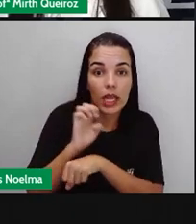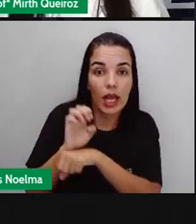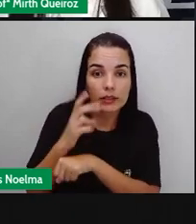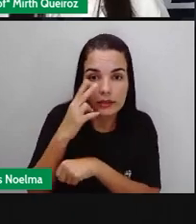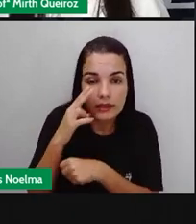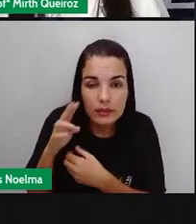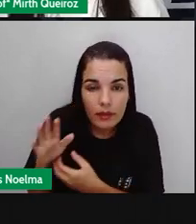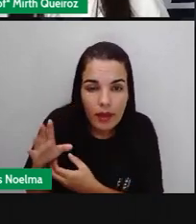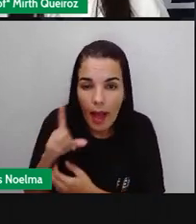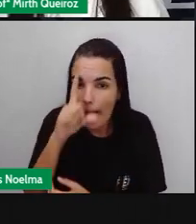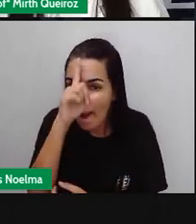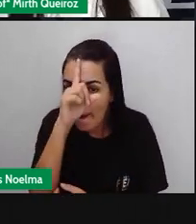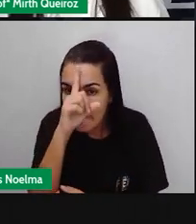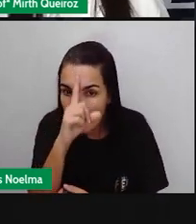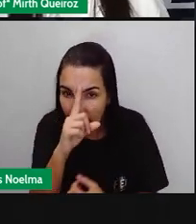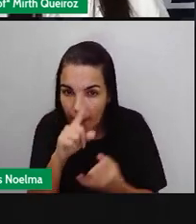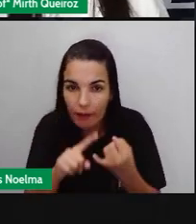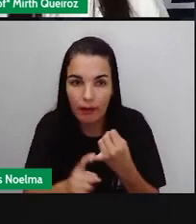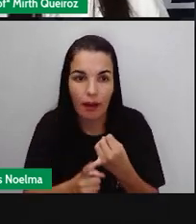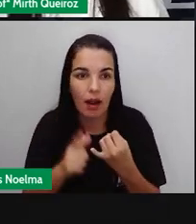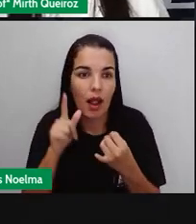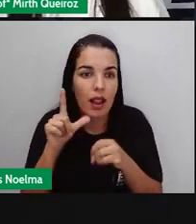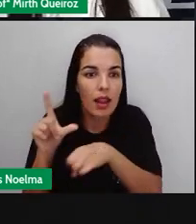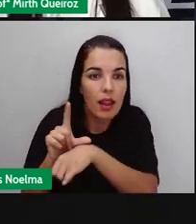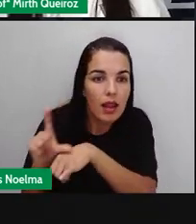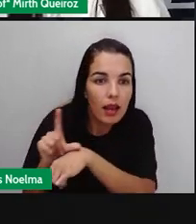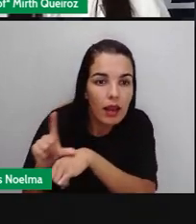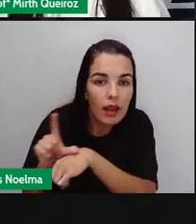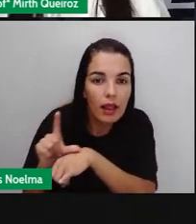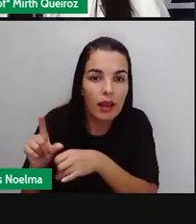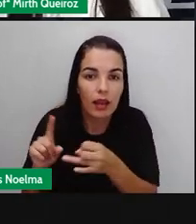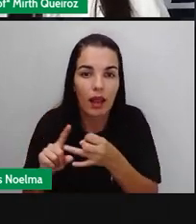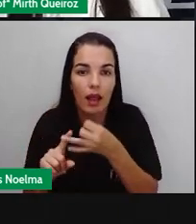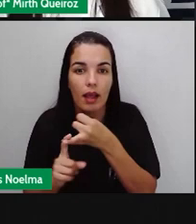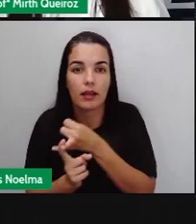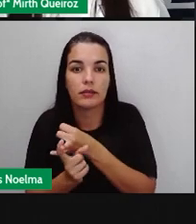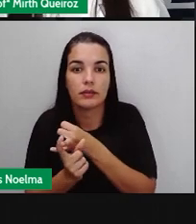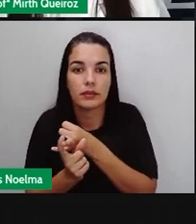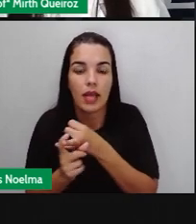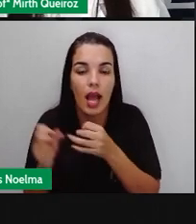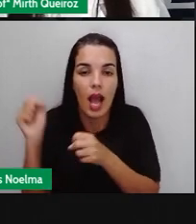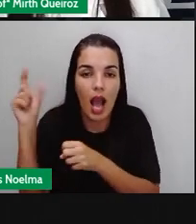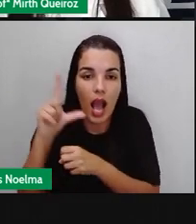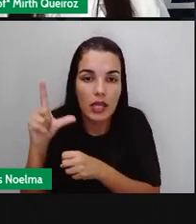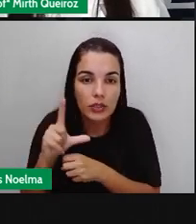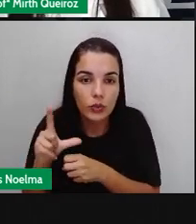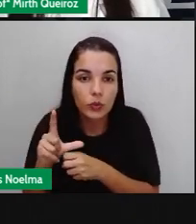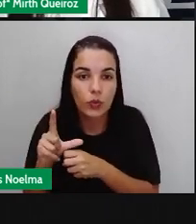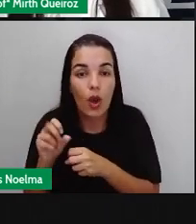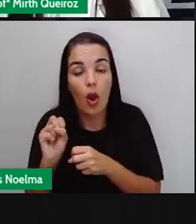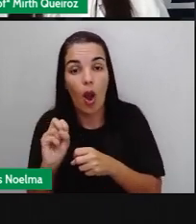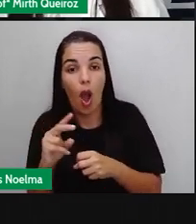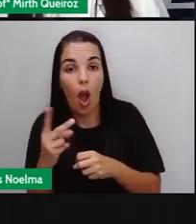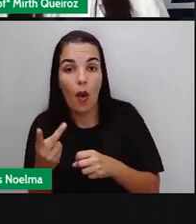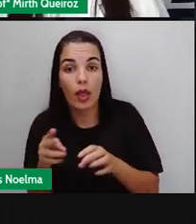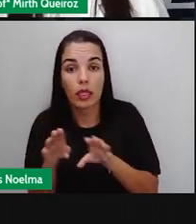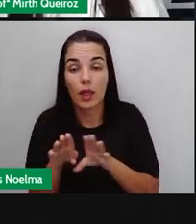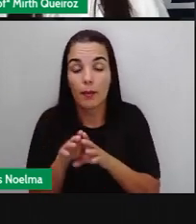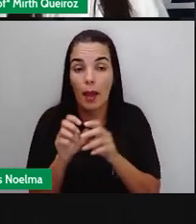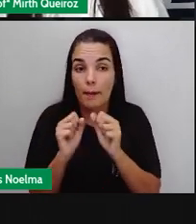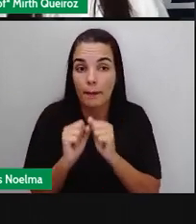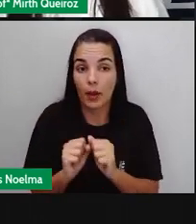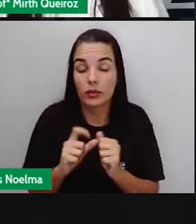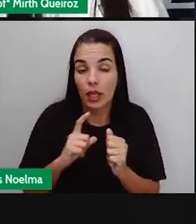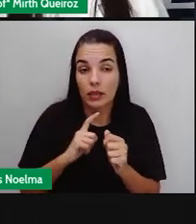Paulo, Paraná, Santa Catarina, Minas Gerais. Ou podemos utilizar também